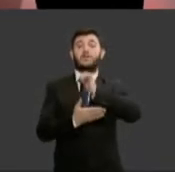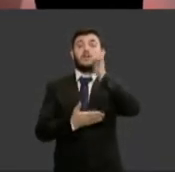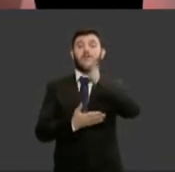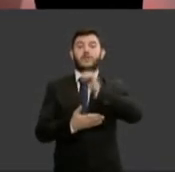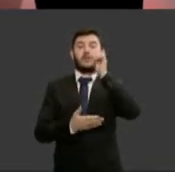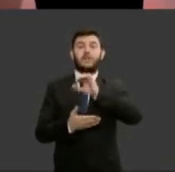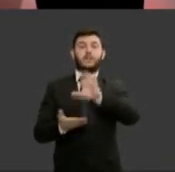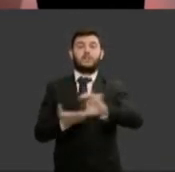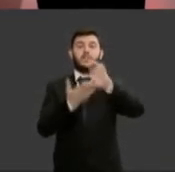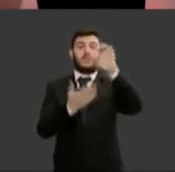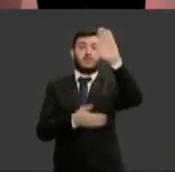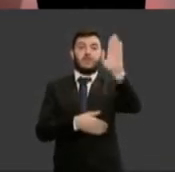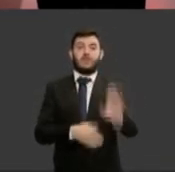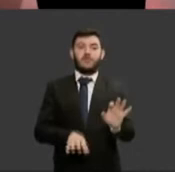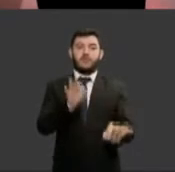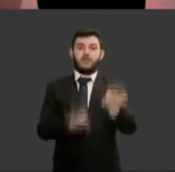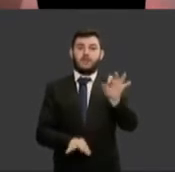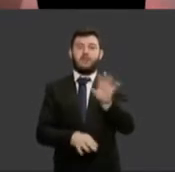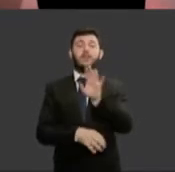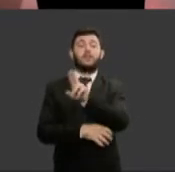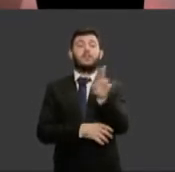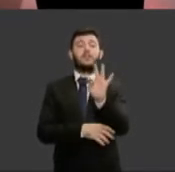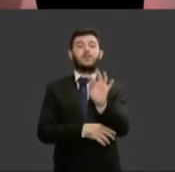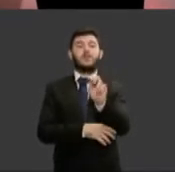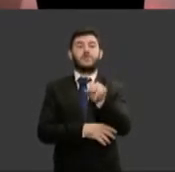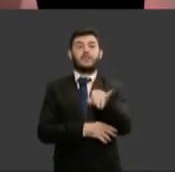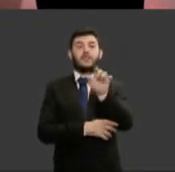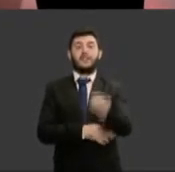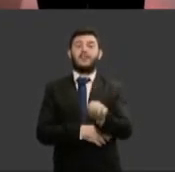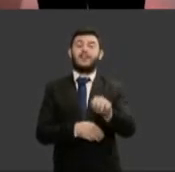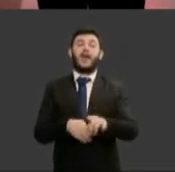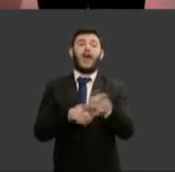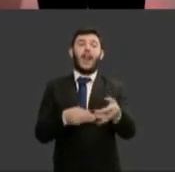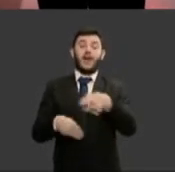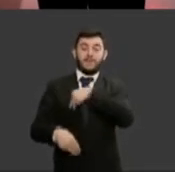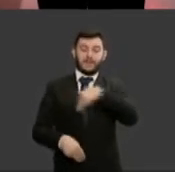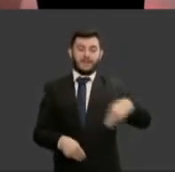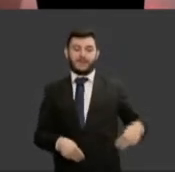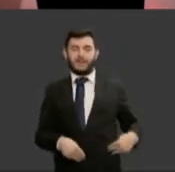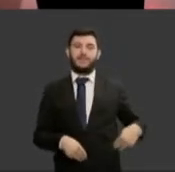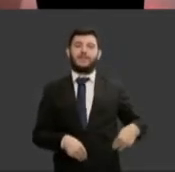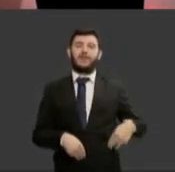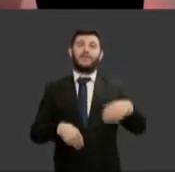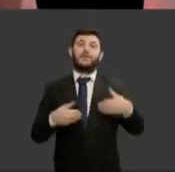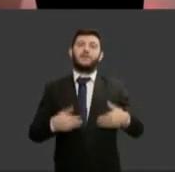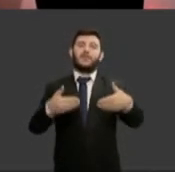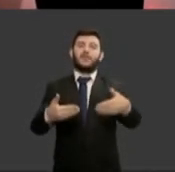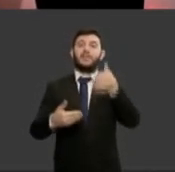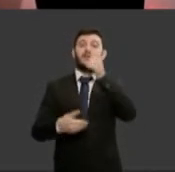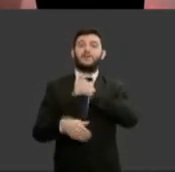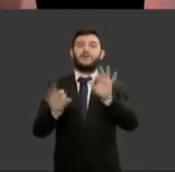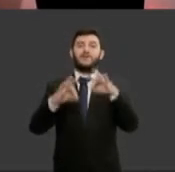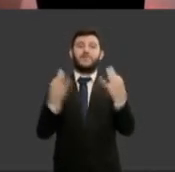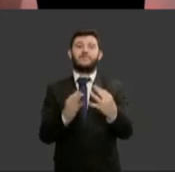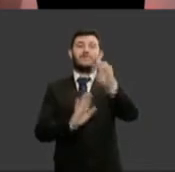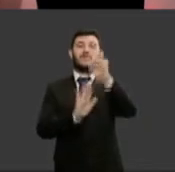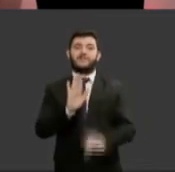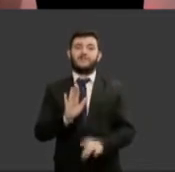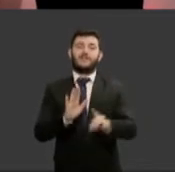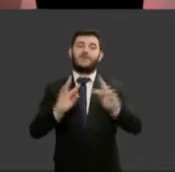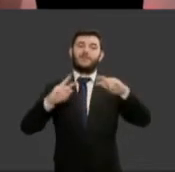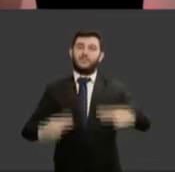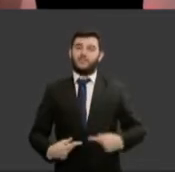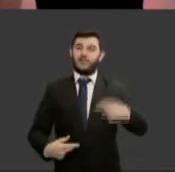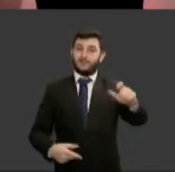Regina Rexiguel, a ministra da Mulher, da Família e dos Direitos Humanos, Damaris Alves, a conselheira do